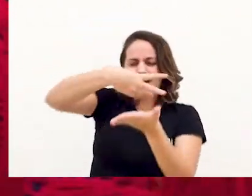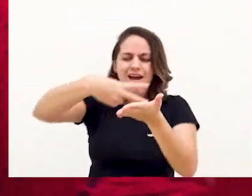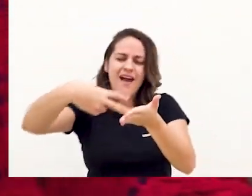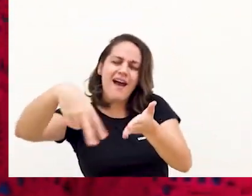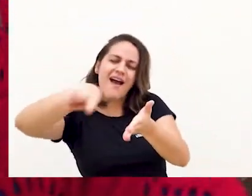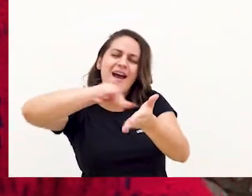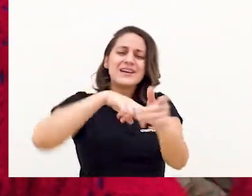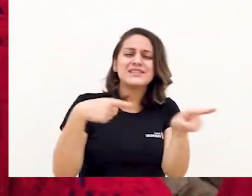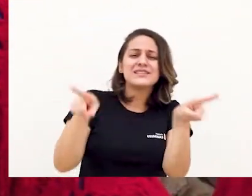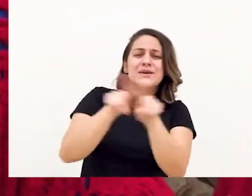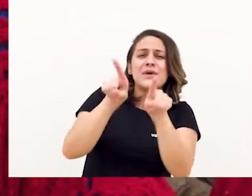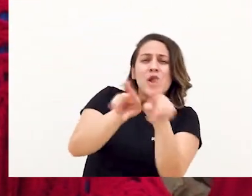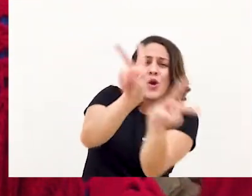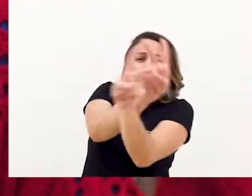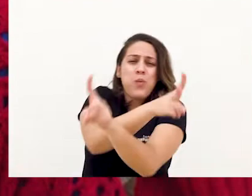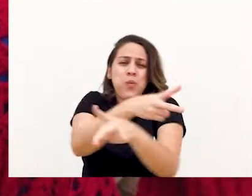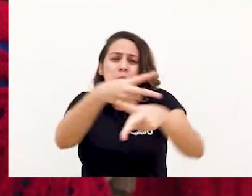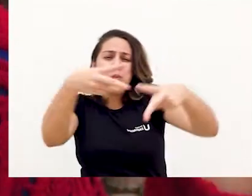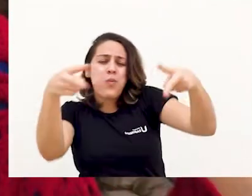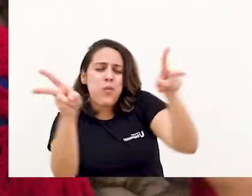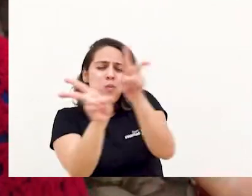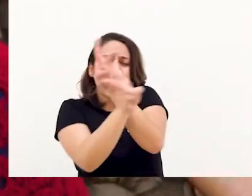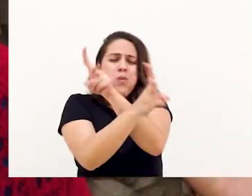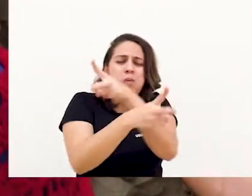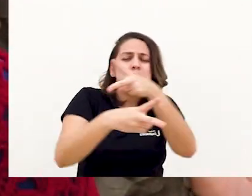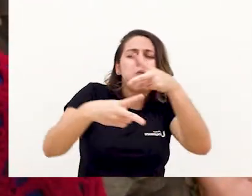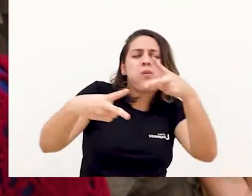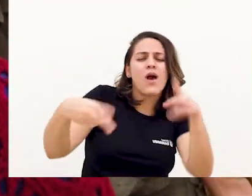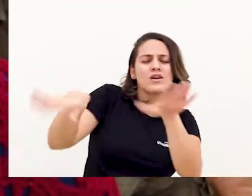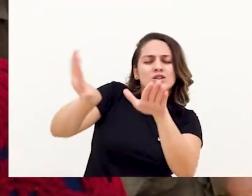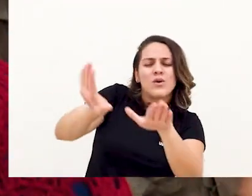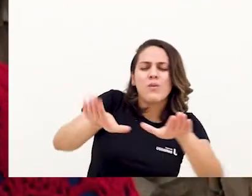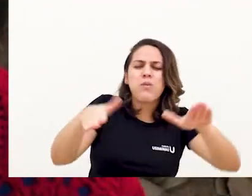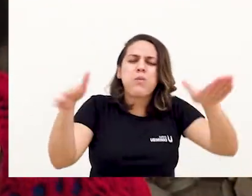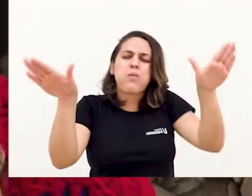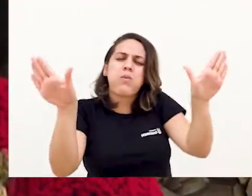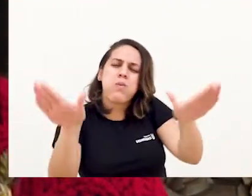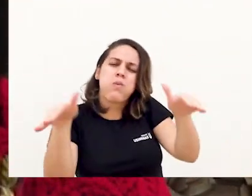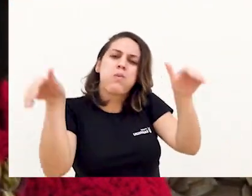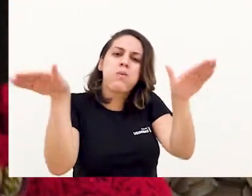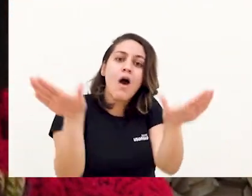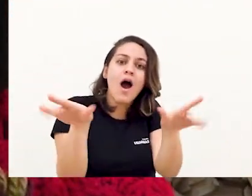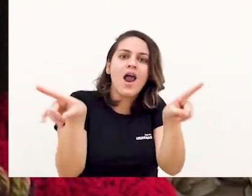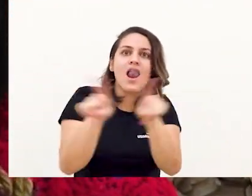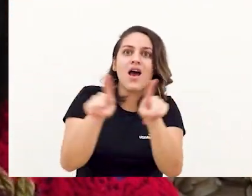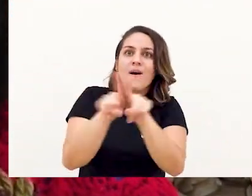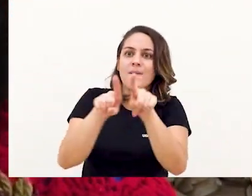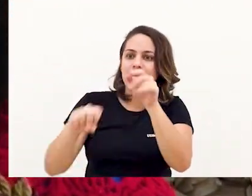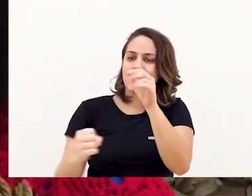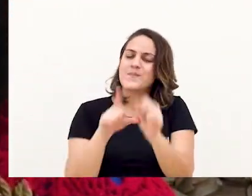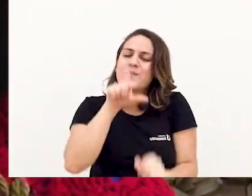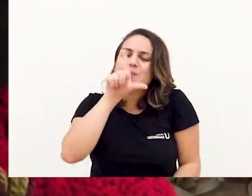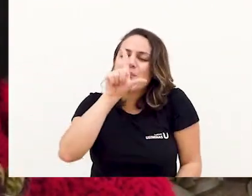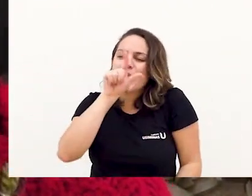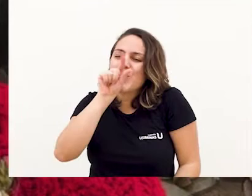balançar com o vento e de esconde-esconde com os passarinhos.